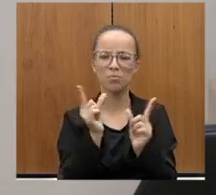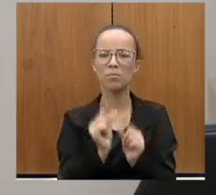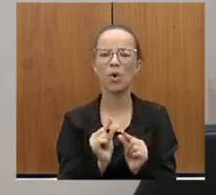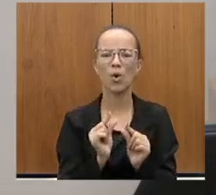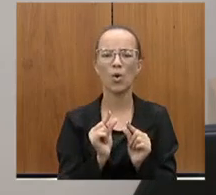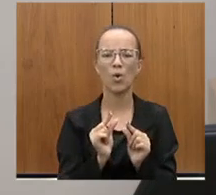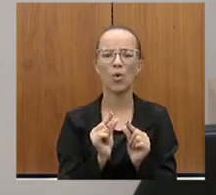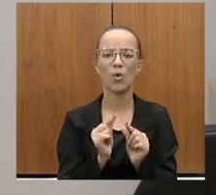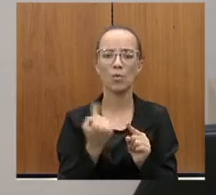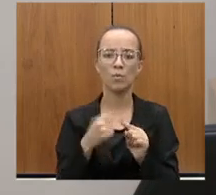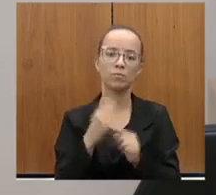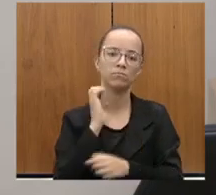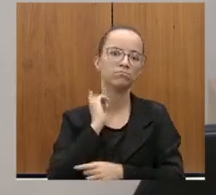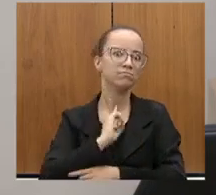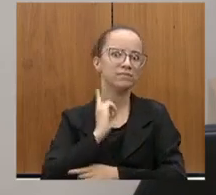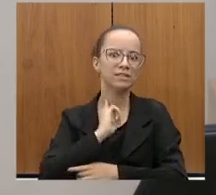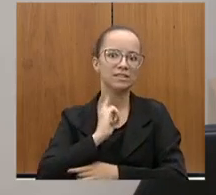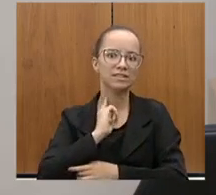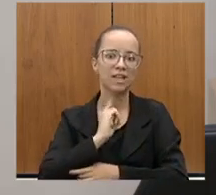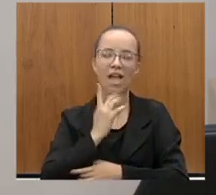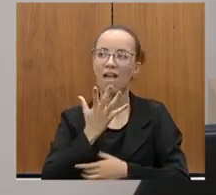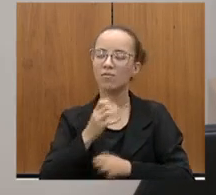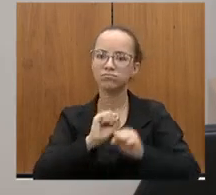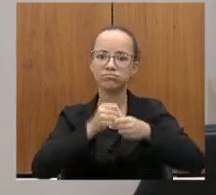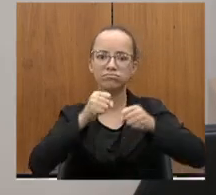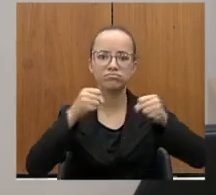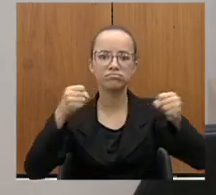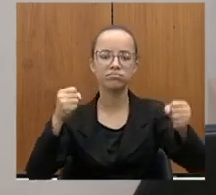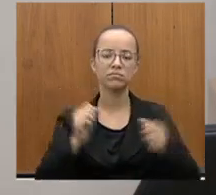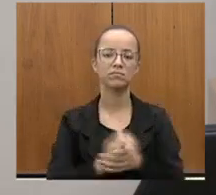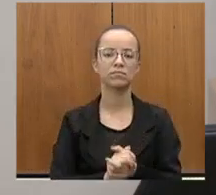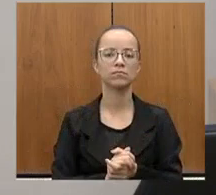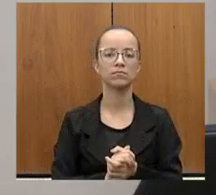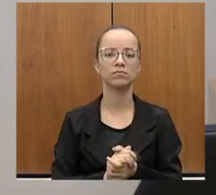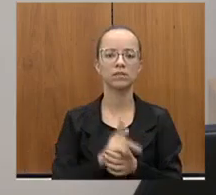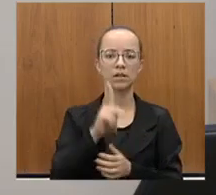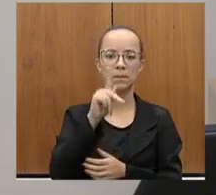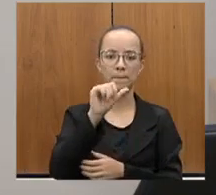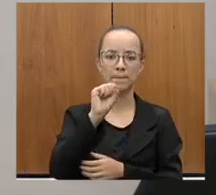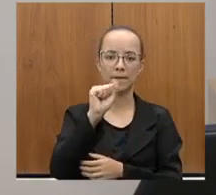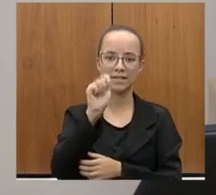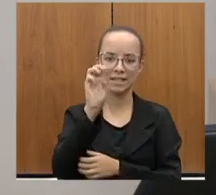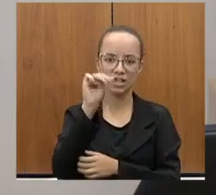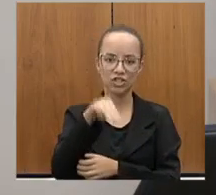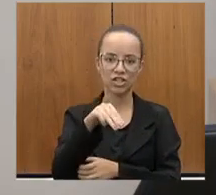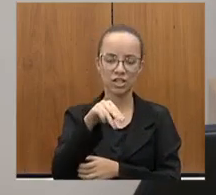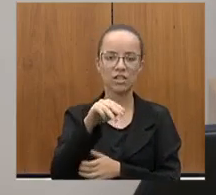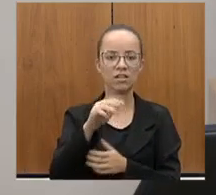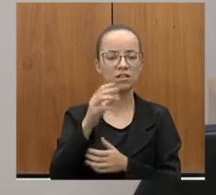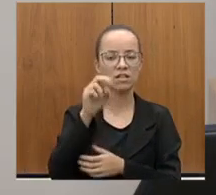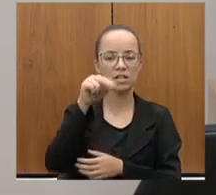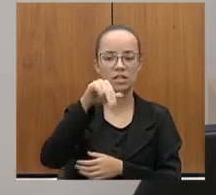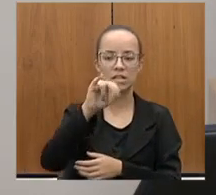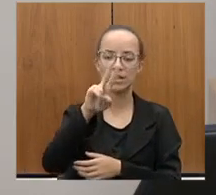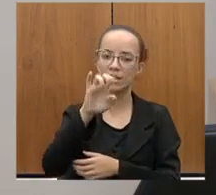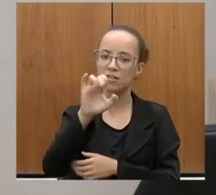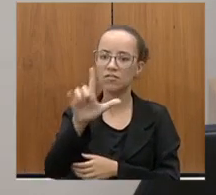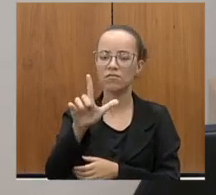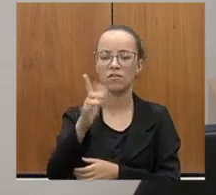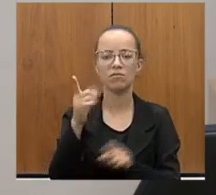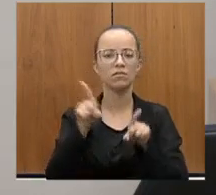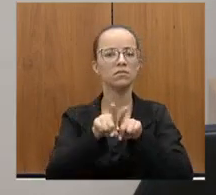de Minas Gerais. Passagens em nível, praticamente nós não vamos ter